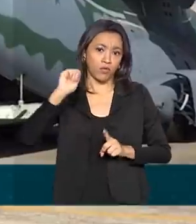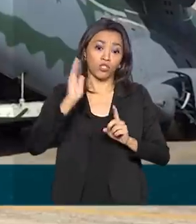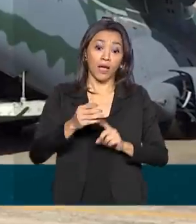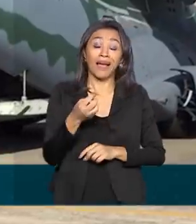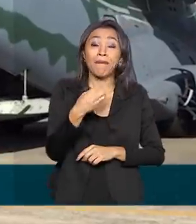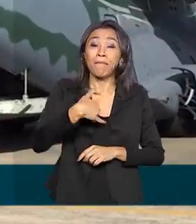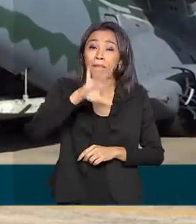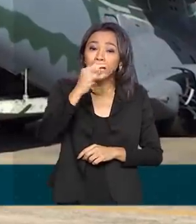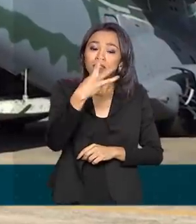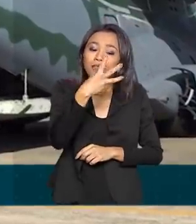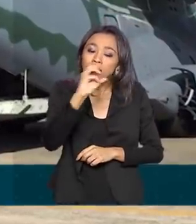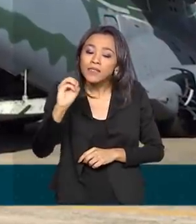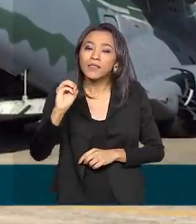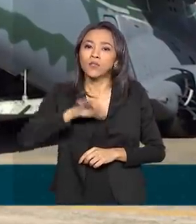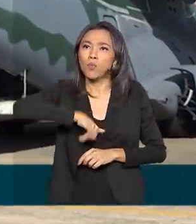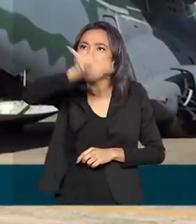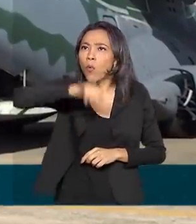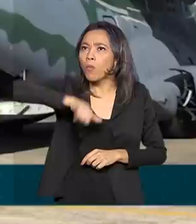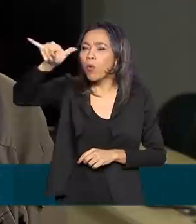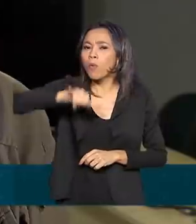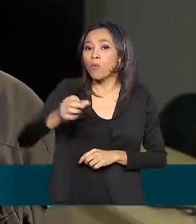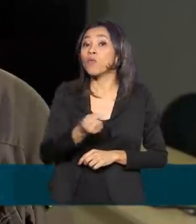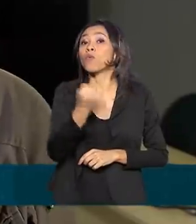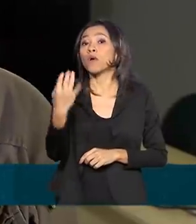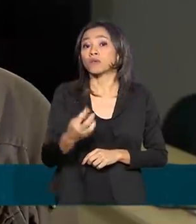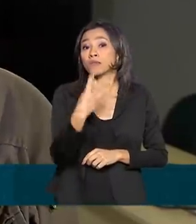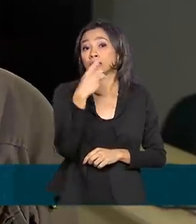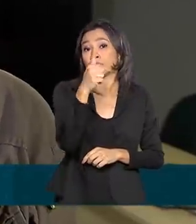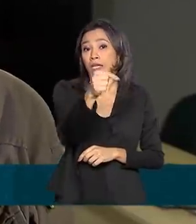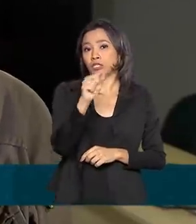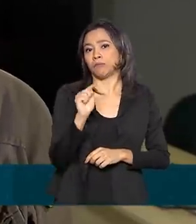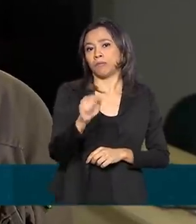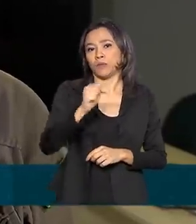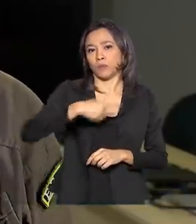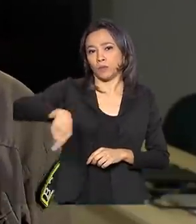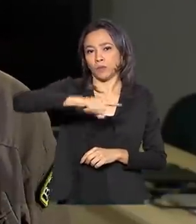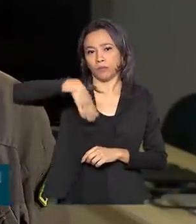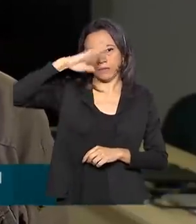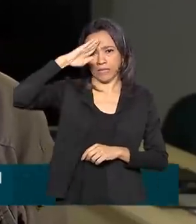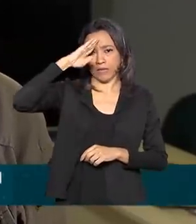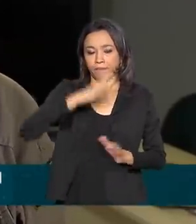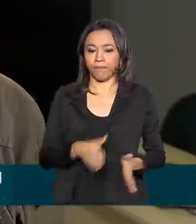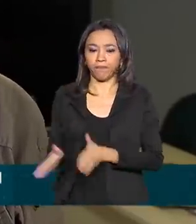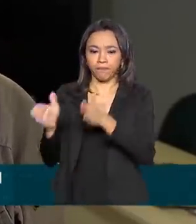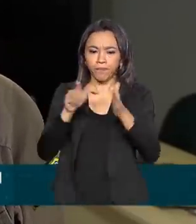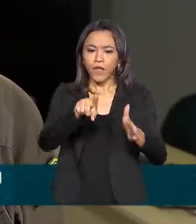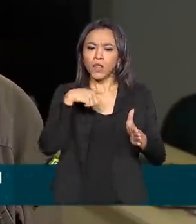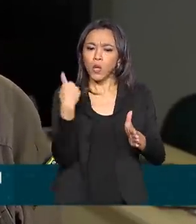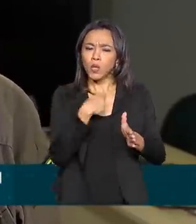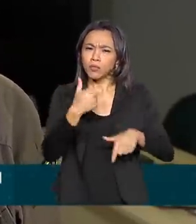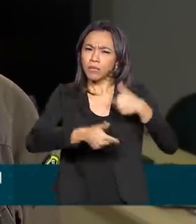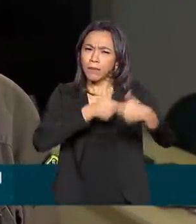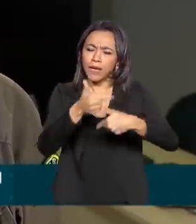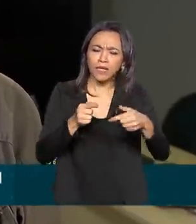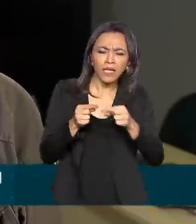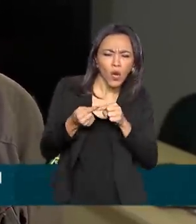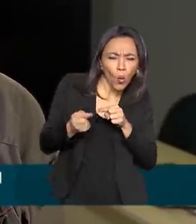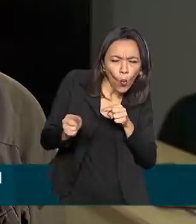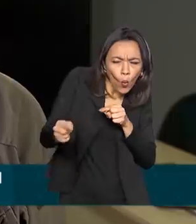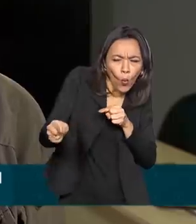voos envolvendo 7 mil militares. Nós estamos atuando principalmente naquelas regiões mais carentes,